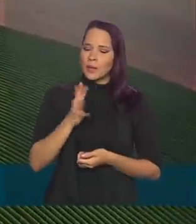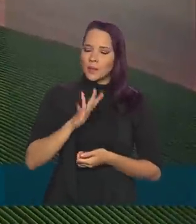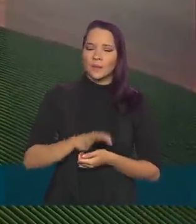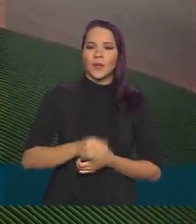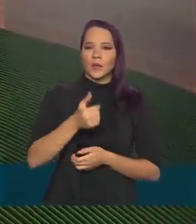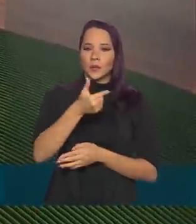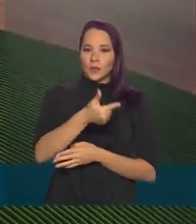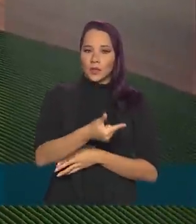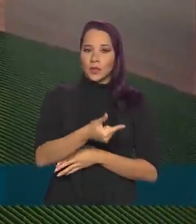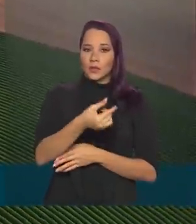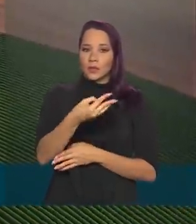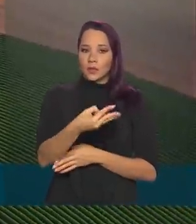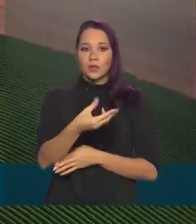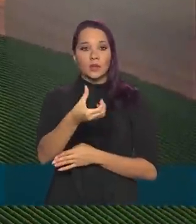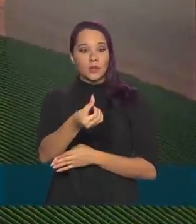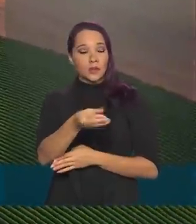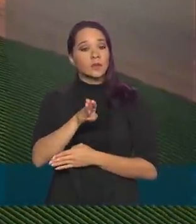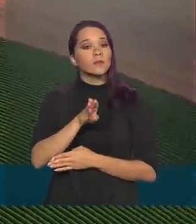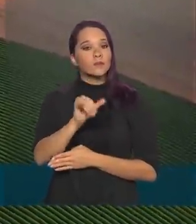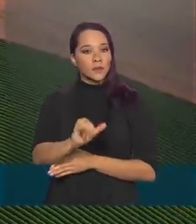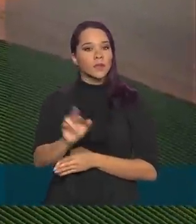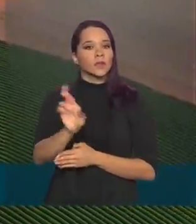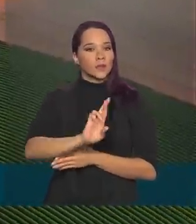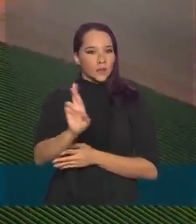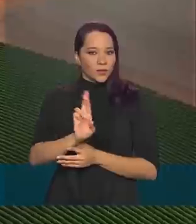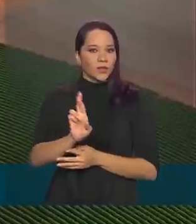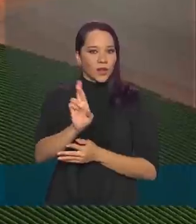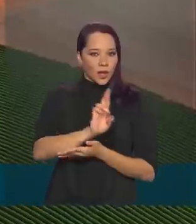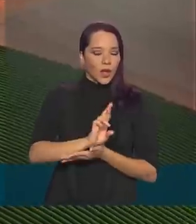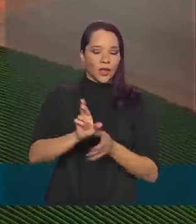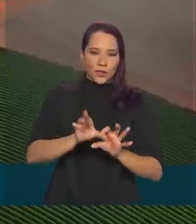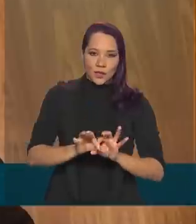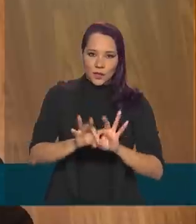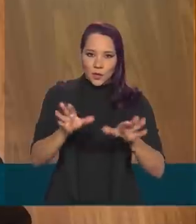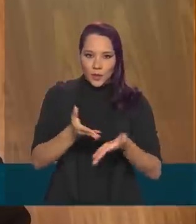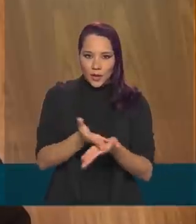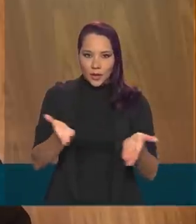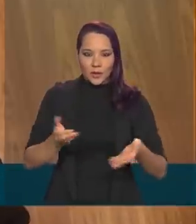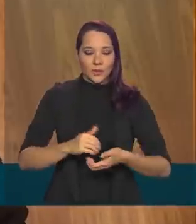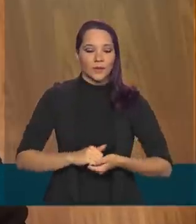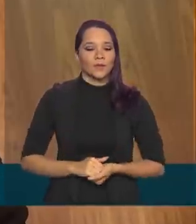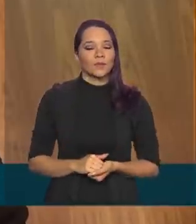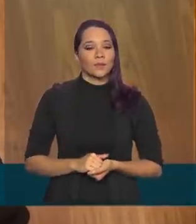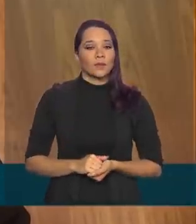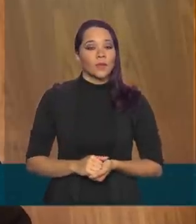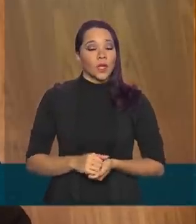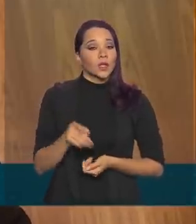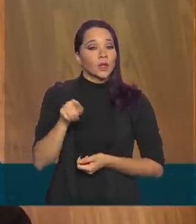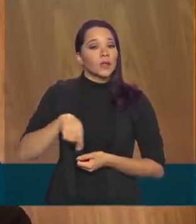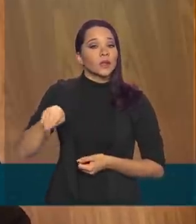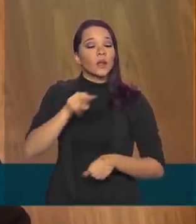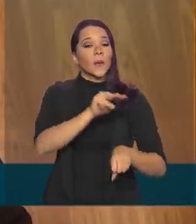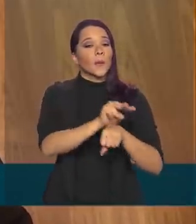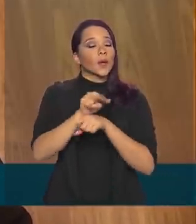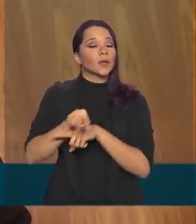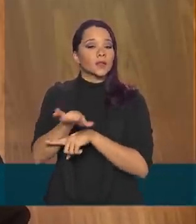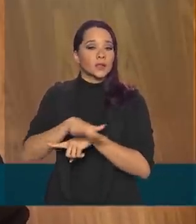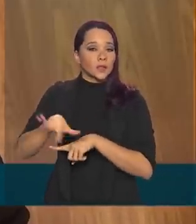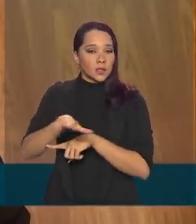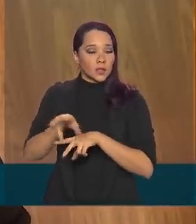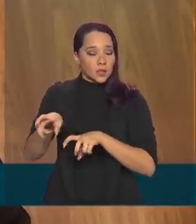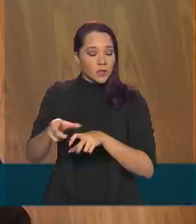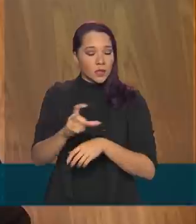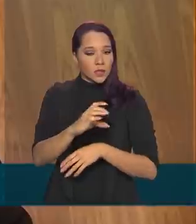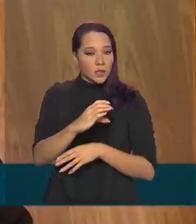236 bilhões de reais disponíveis. Os agentes financeiros que operam no crédito rural já estão com as